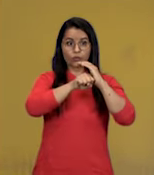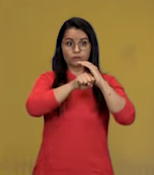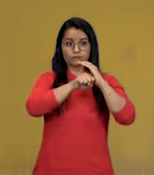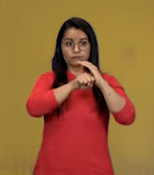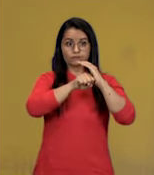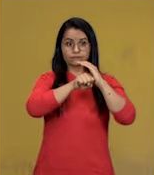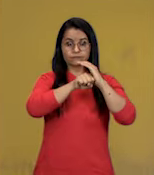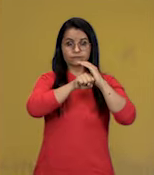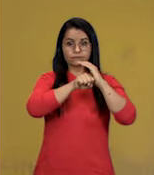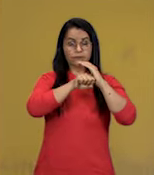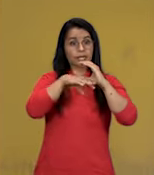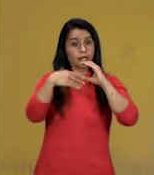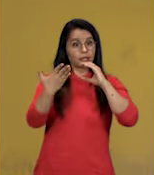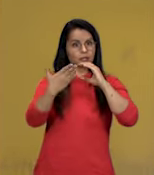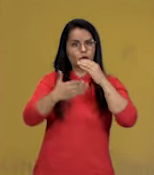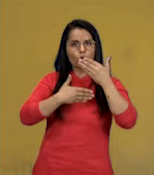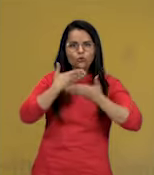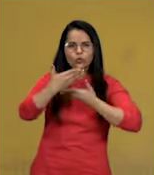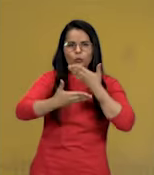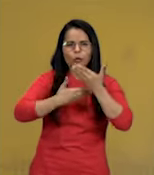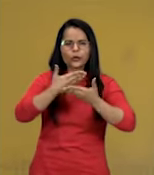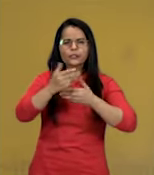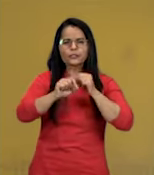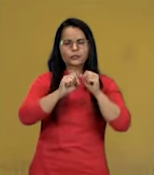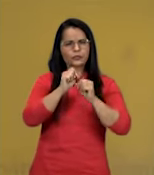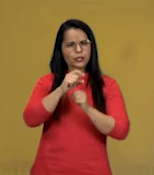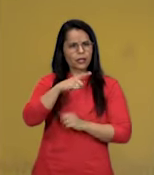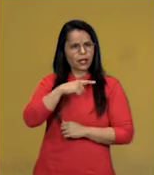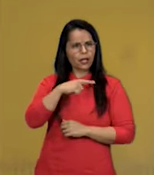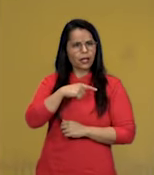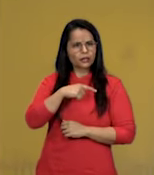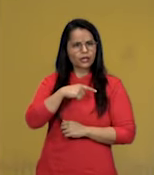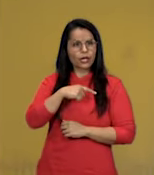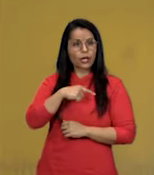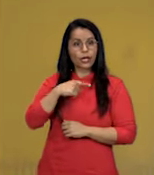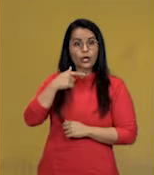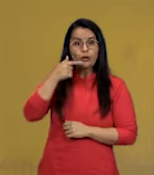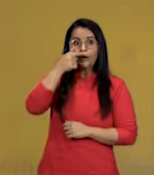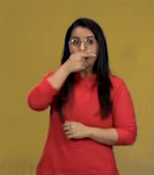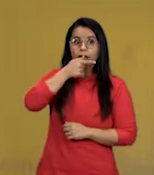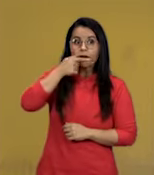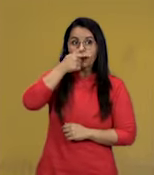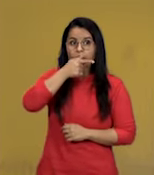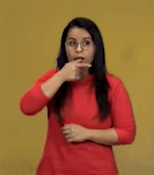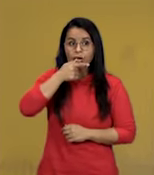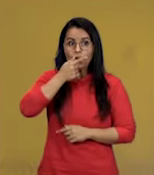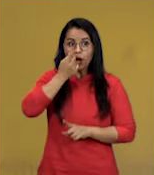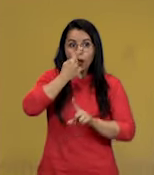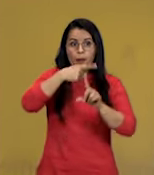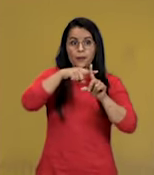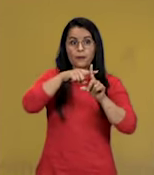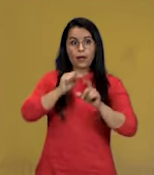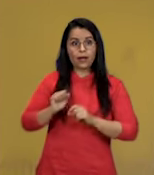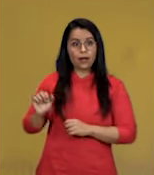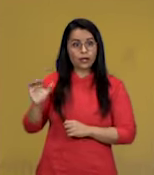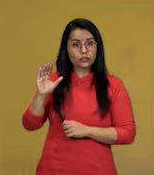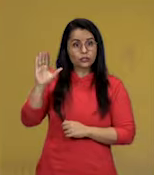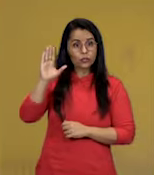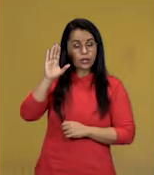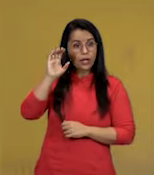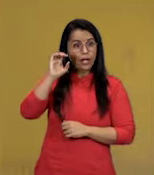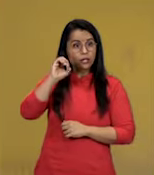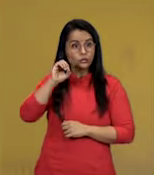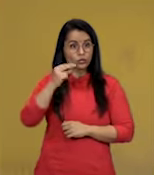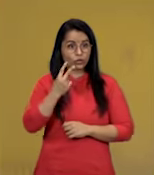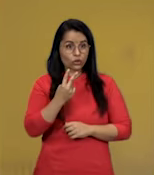Então, nesse processo, vai ter a glicose, que é o açúcar, mais o gás oxigênio. E o